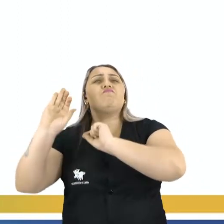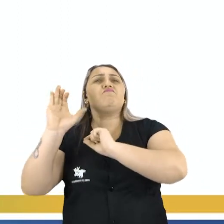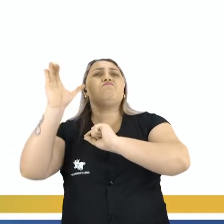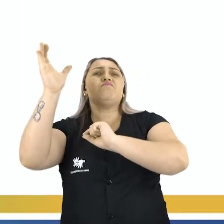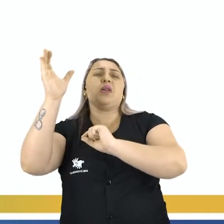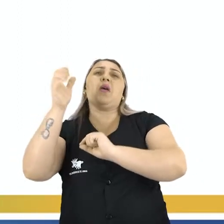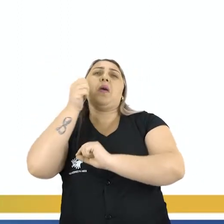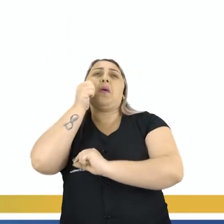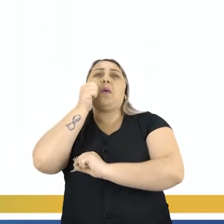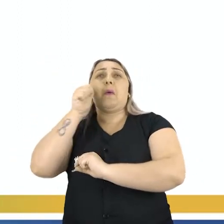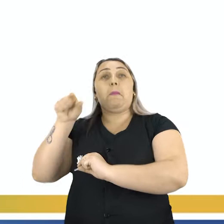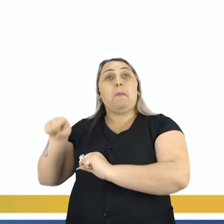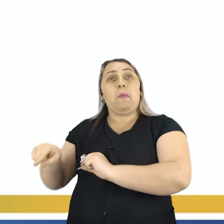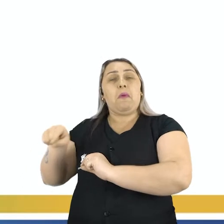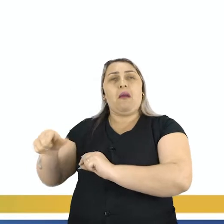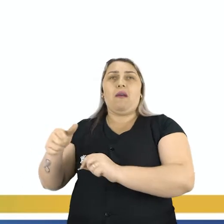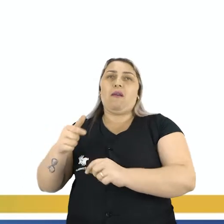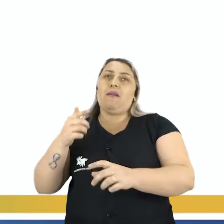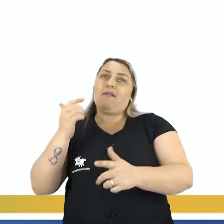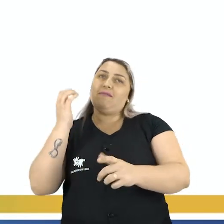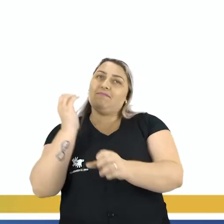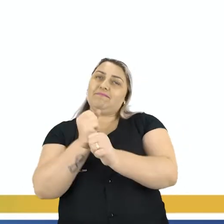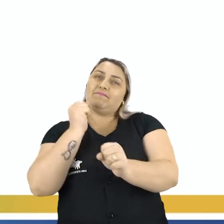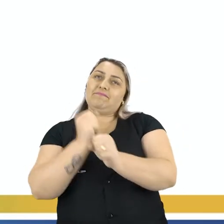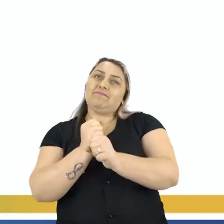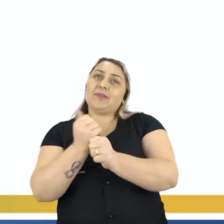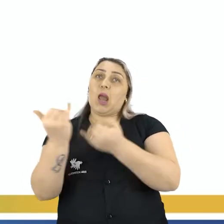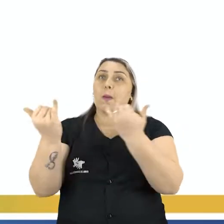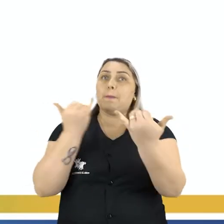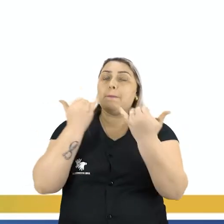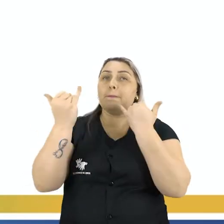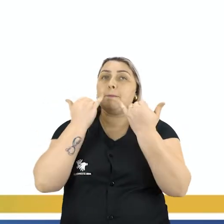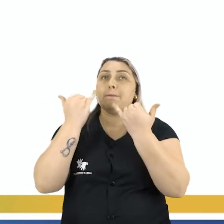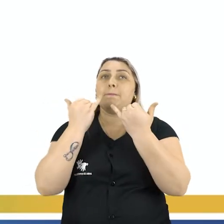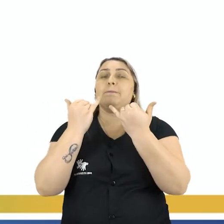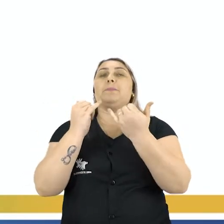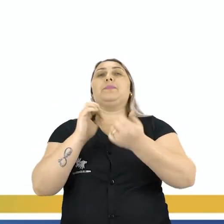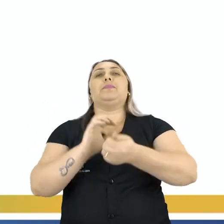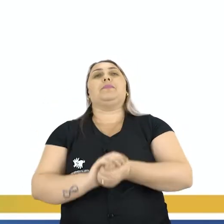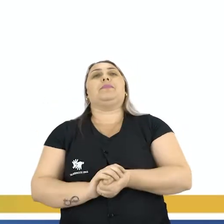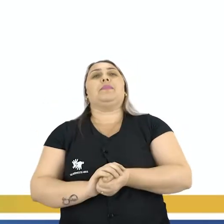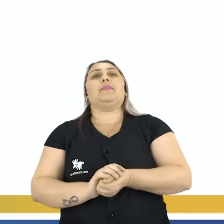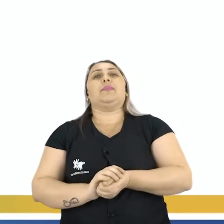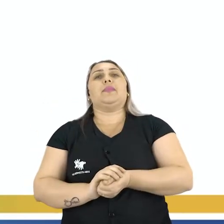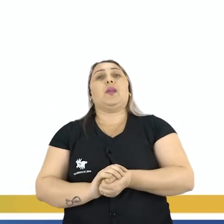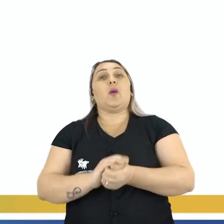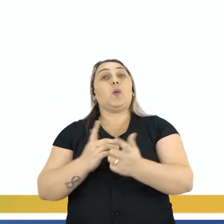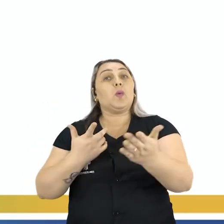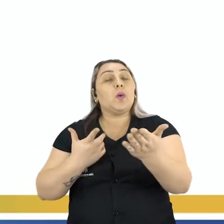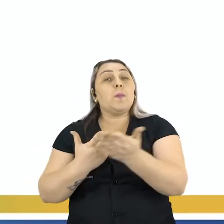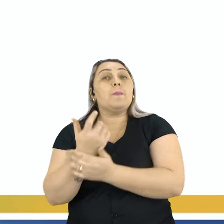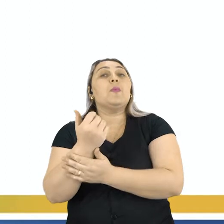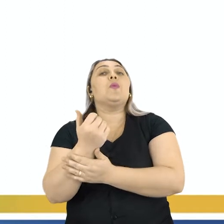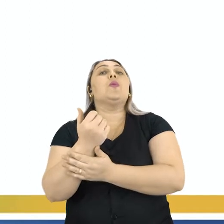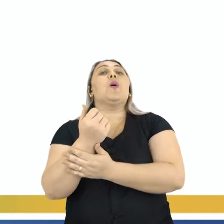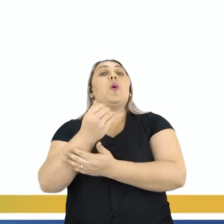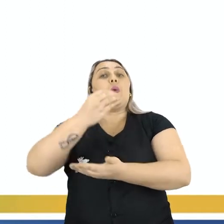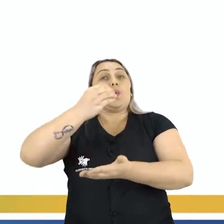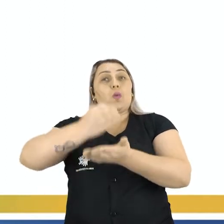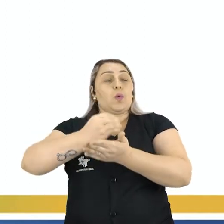Vilma nesse probleminha? O que que o probleminha me dá de informação? Ele me diz que ela comprou copos